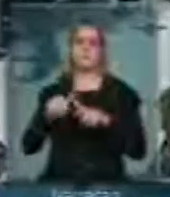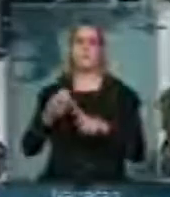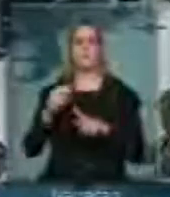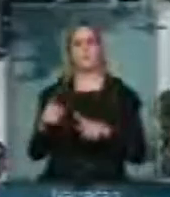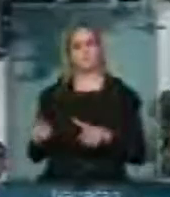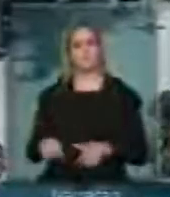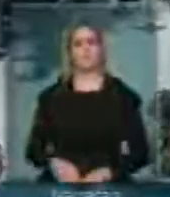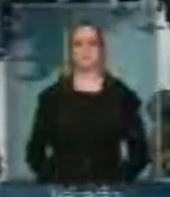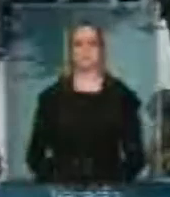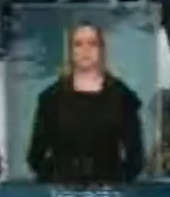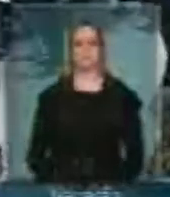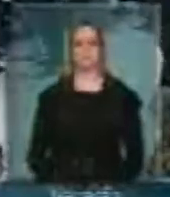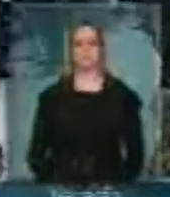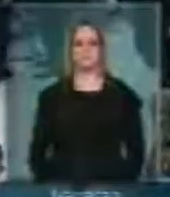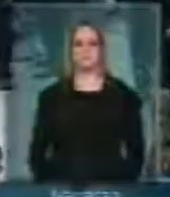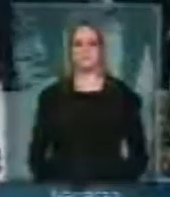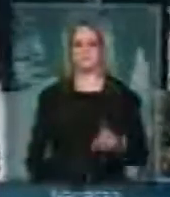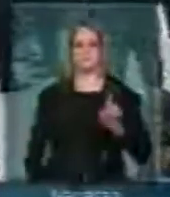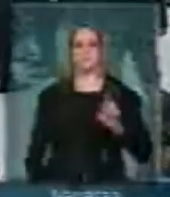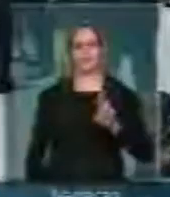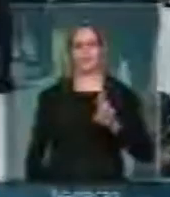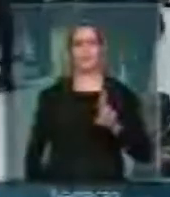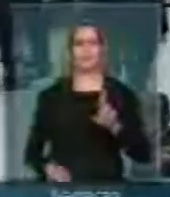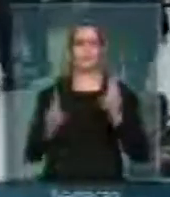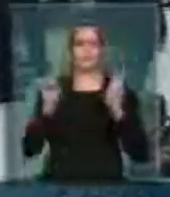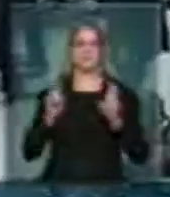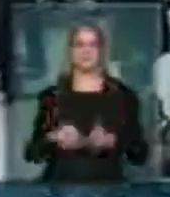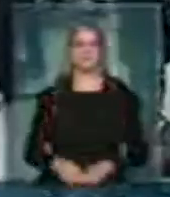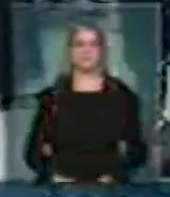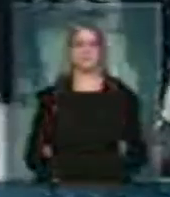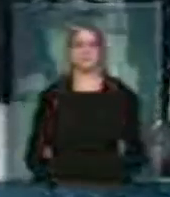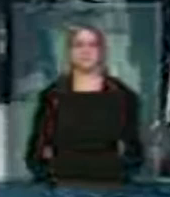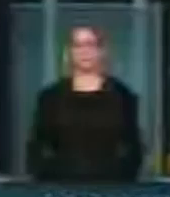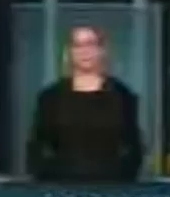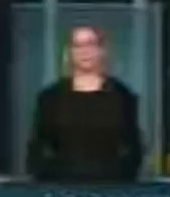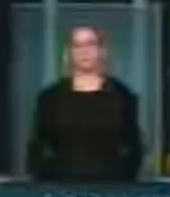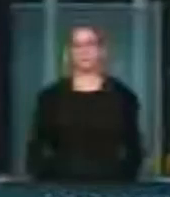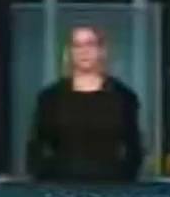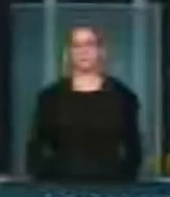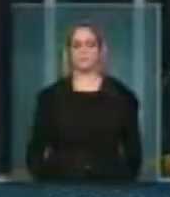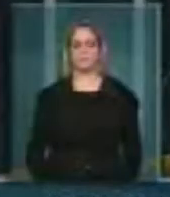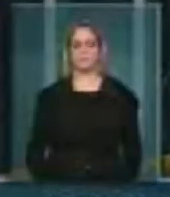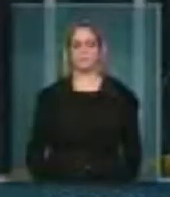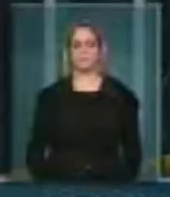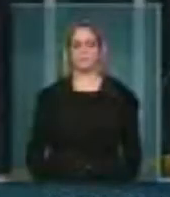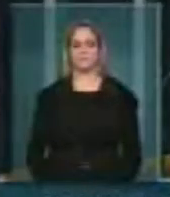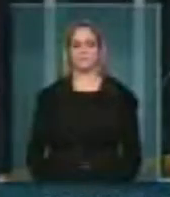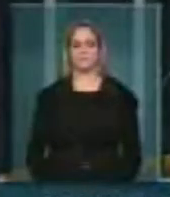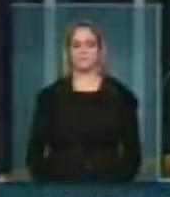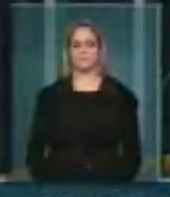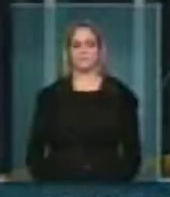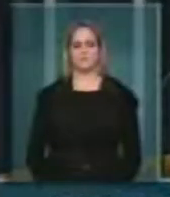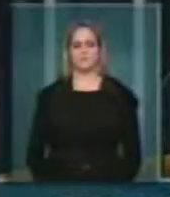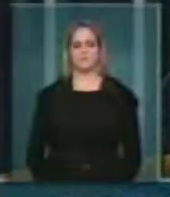Tenho ouvido perplexo a transição do